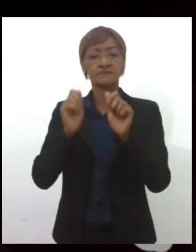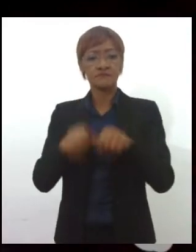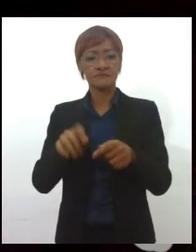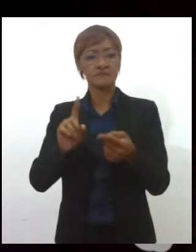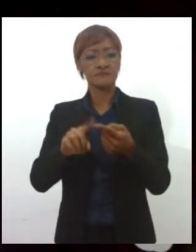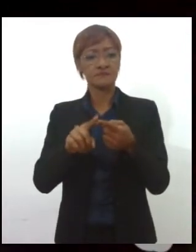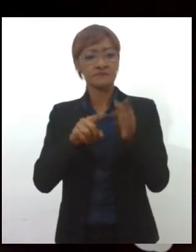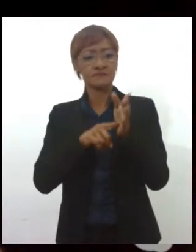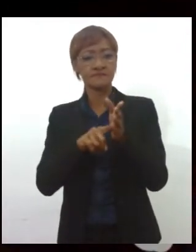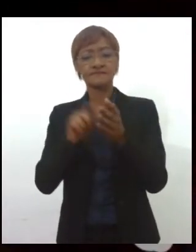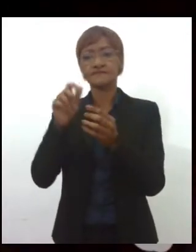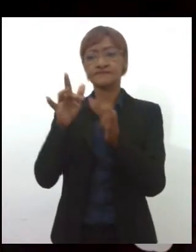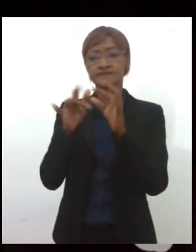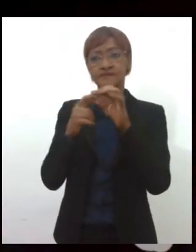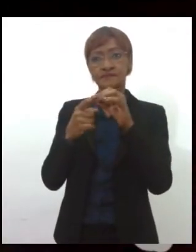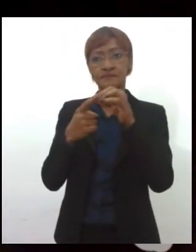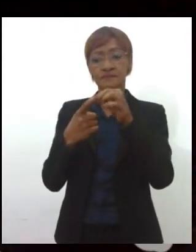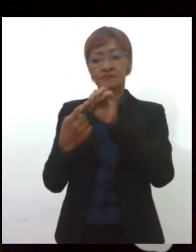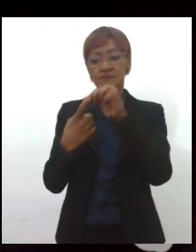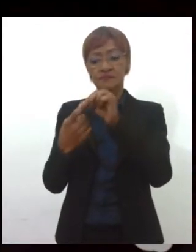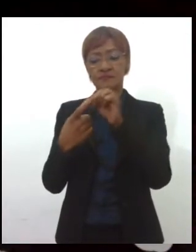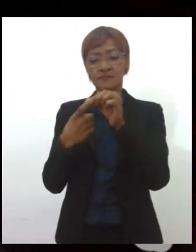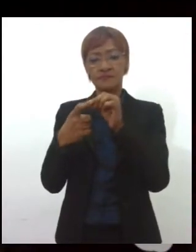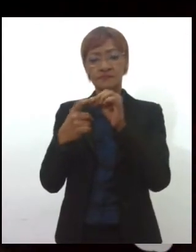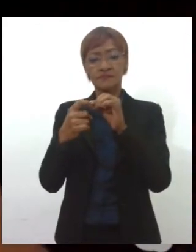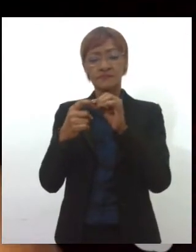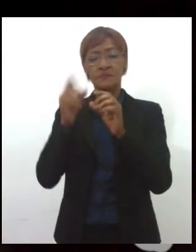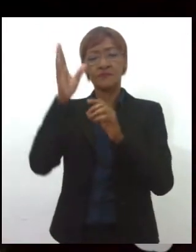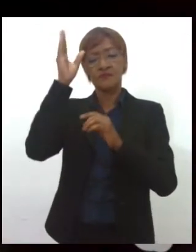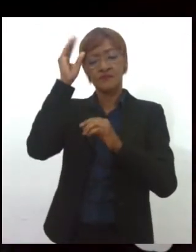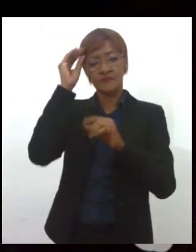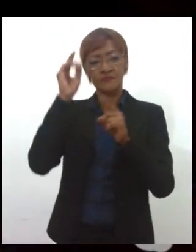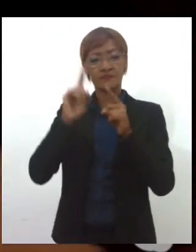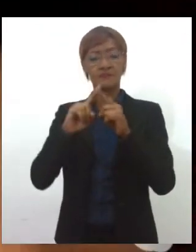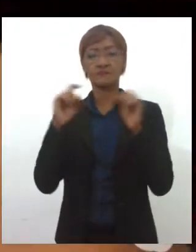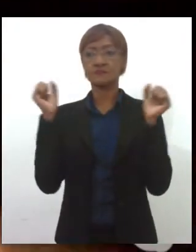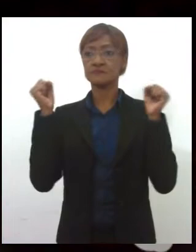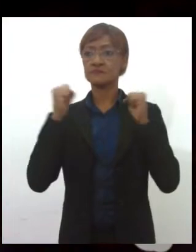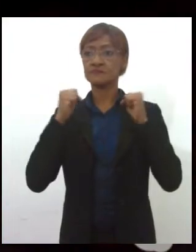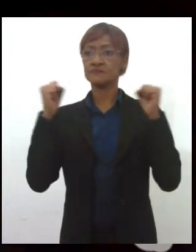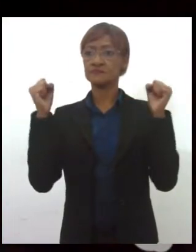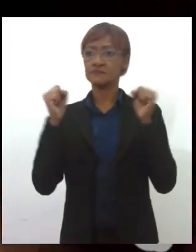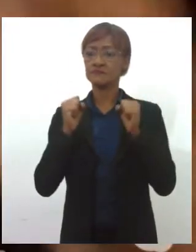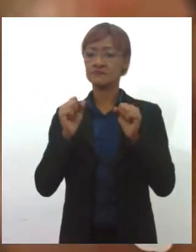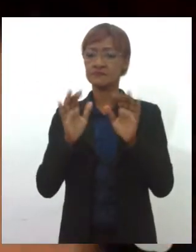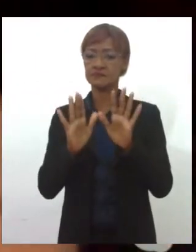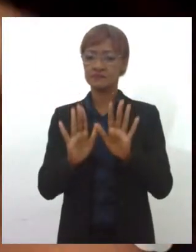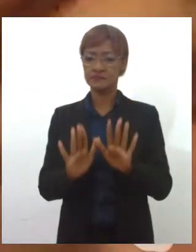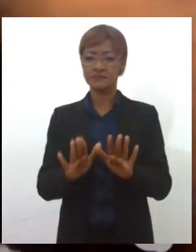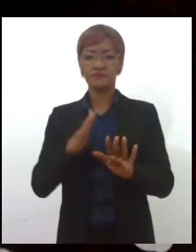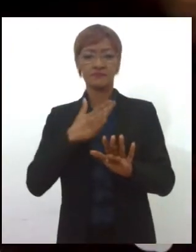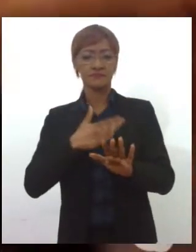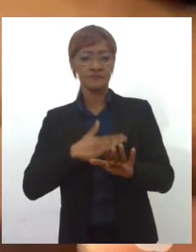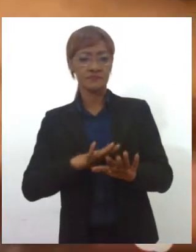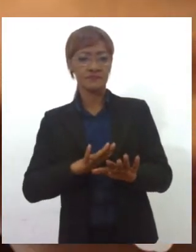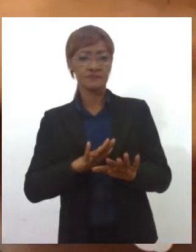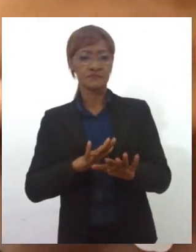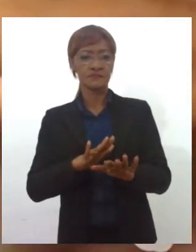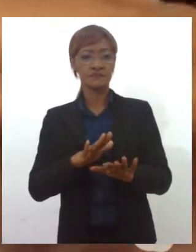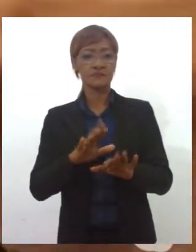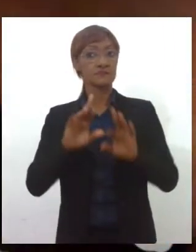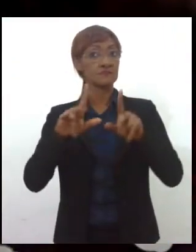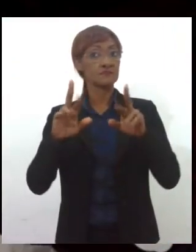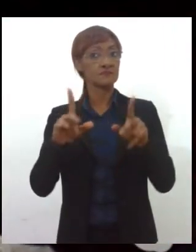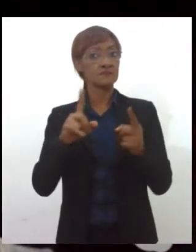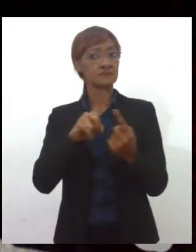psicoterapia que a dor vai aliviar, mas também com atividade física de forma regular, de forma disciplinada, não aqueles tiros de atividade